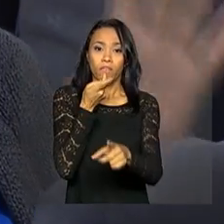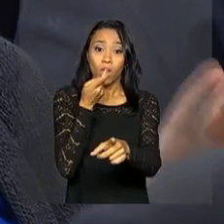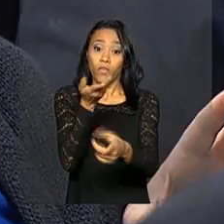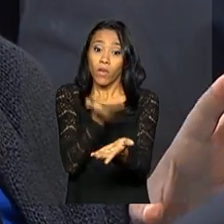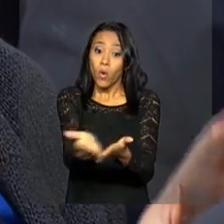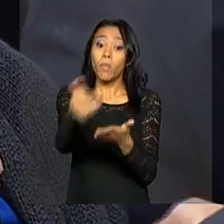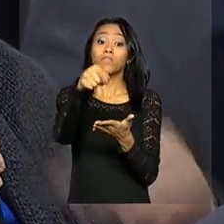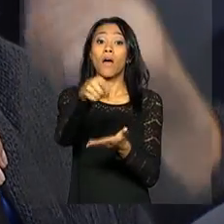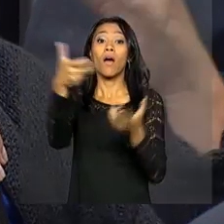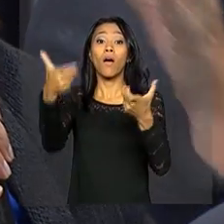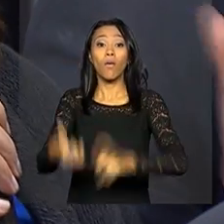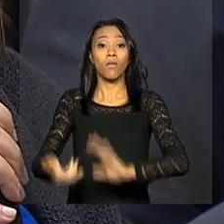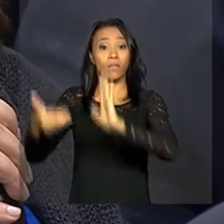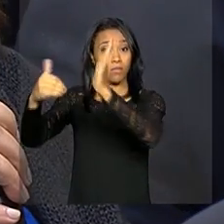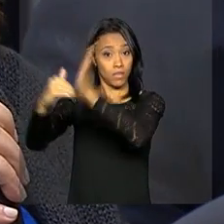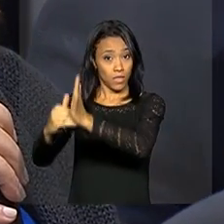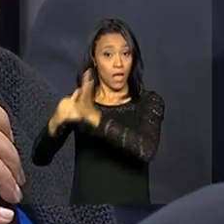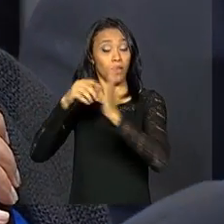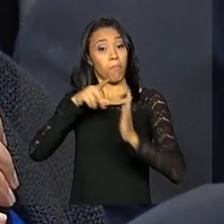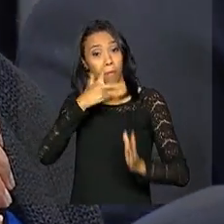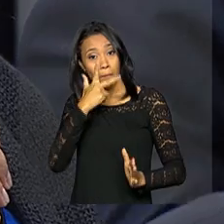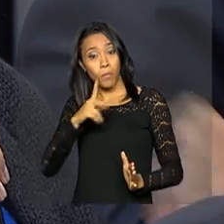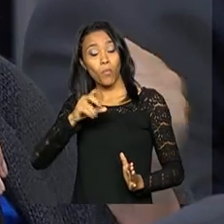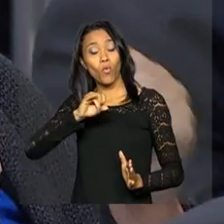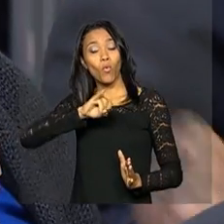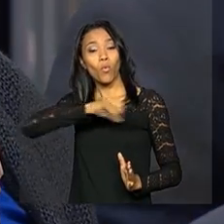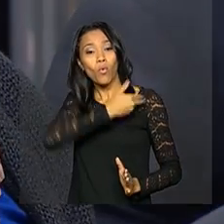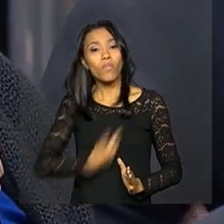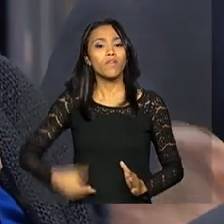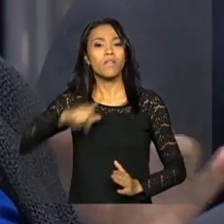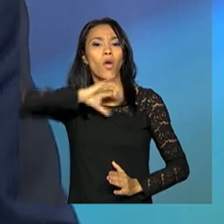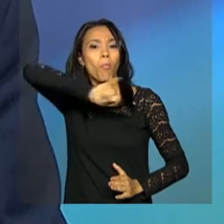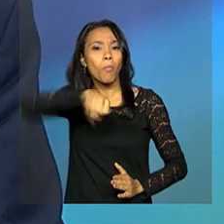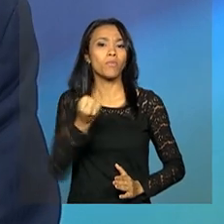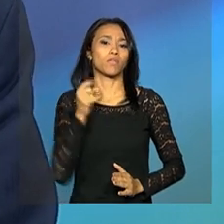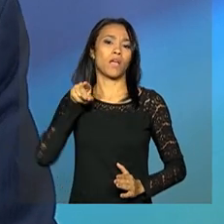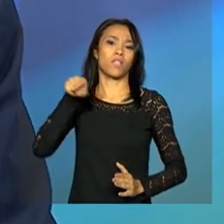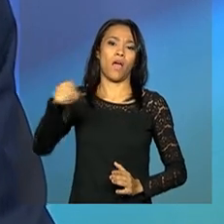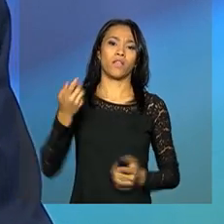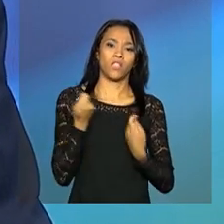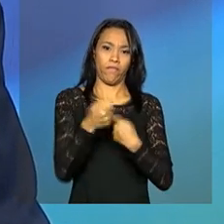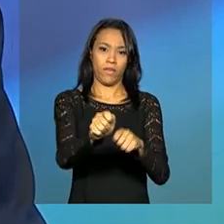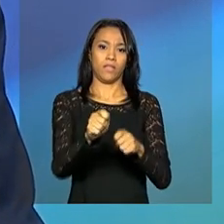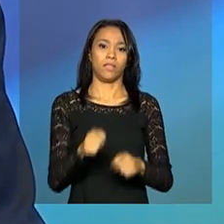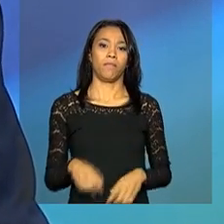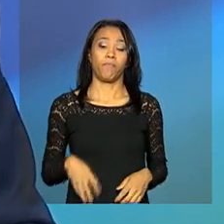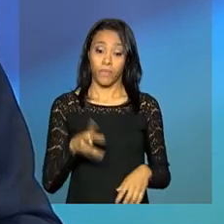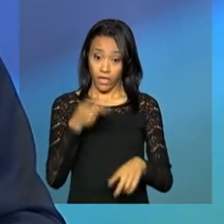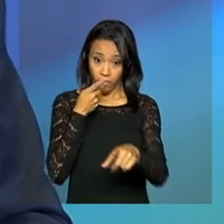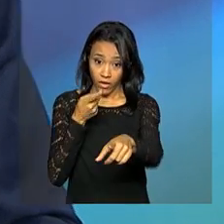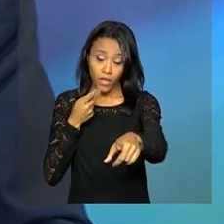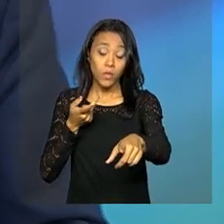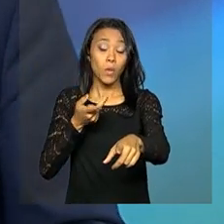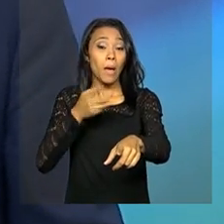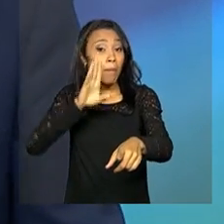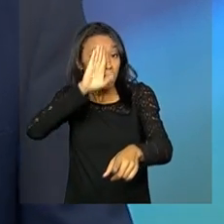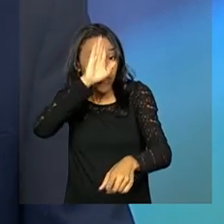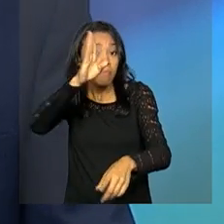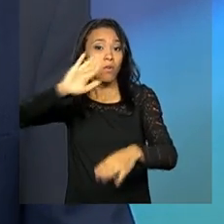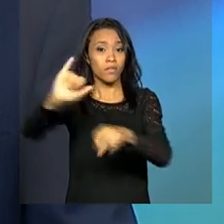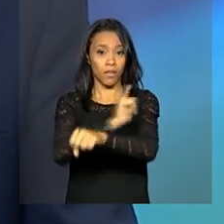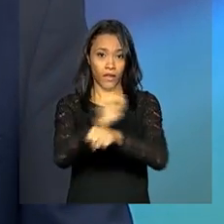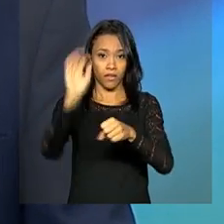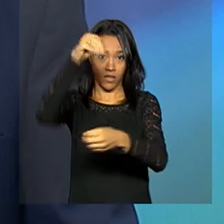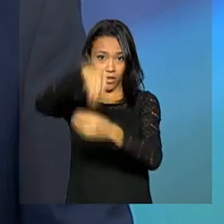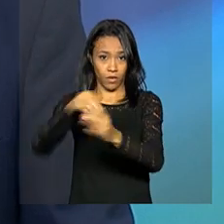onde o governo espera ter mais oportunidade de defesa. Em relação ao Senado, eu acho que a principal estratégia é mostrar